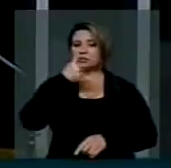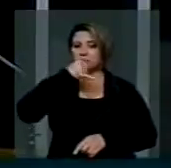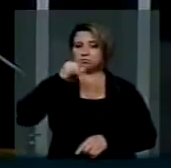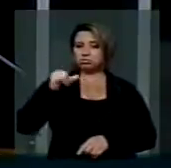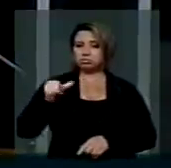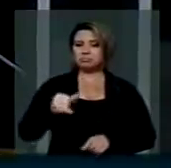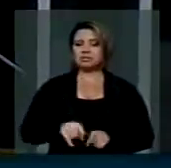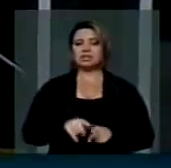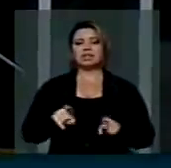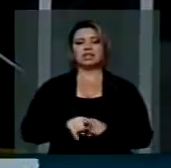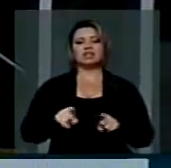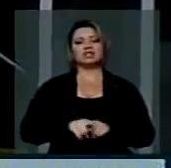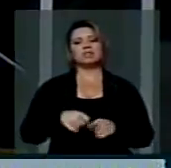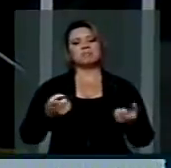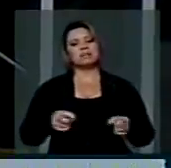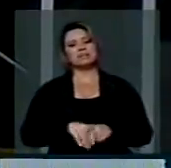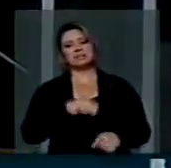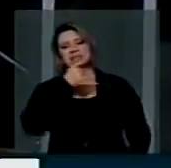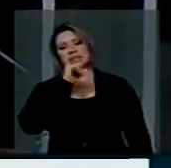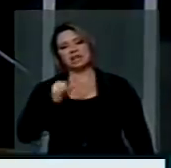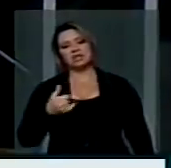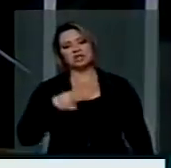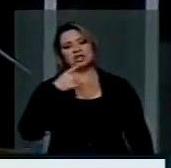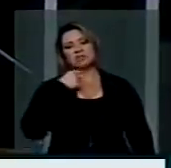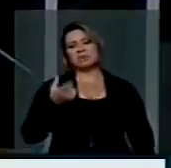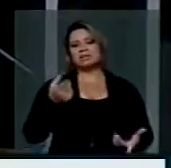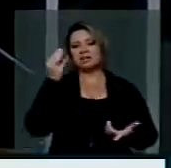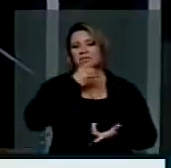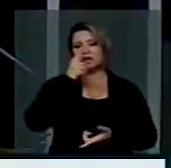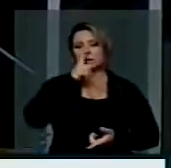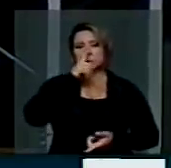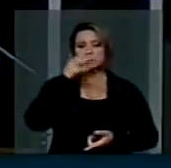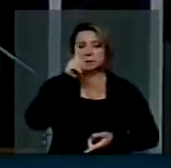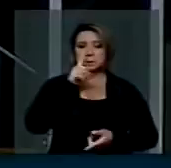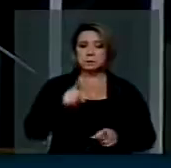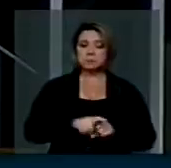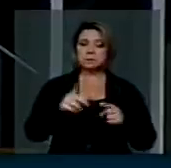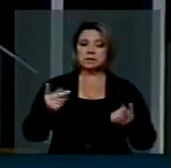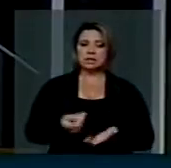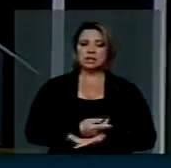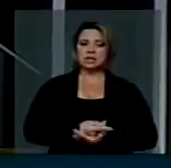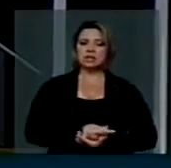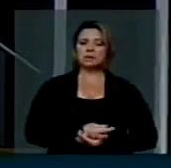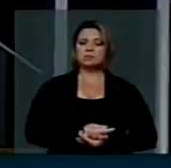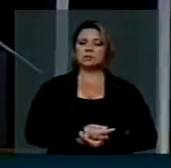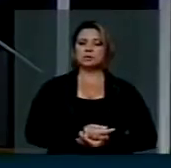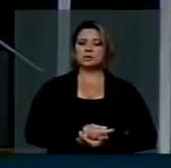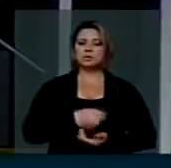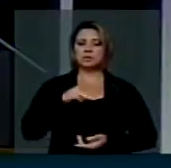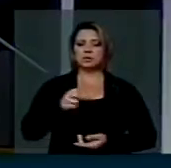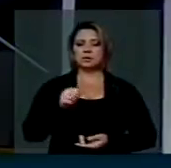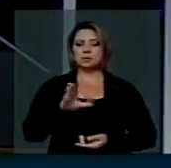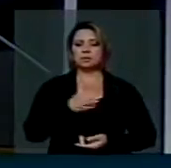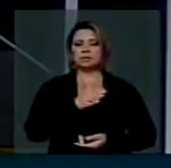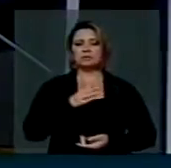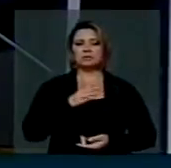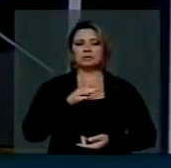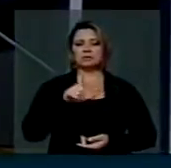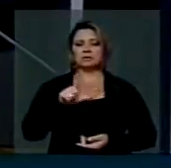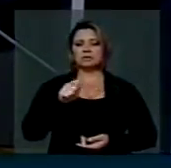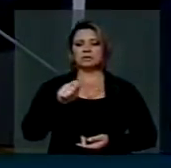mas a energia elétrica está a perigo. Márcio Ascioli, também o Lauro Jardim